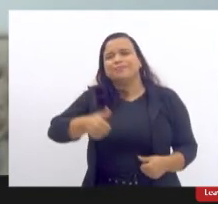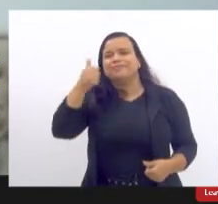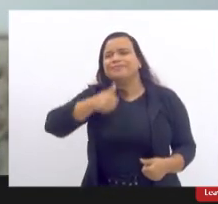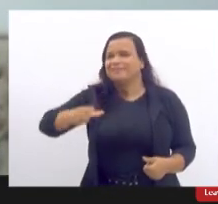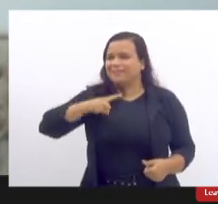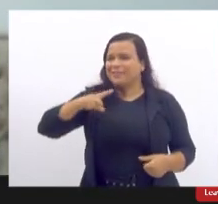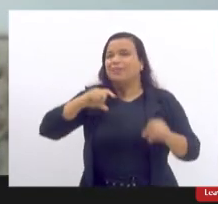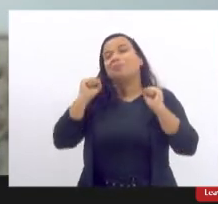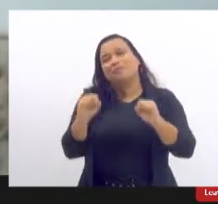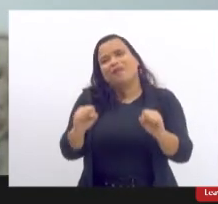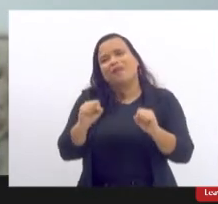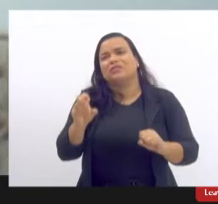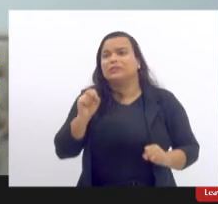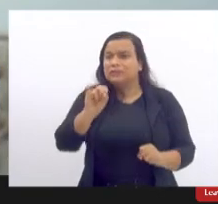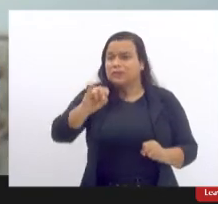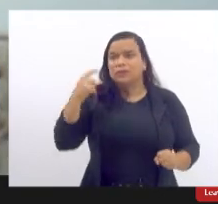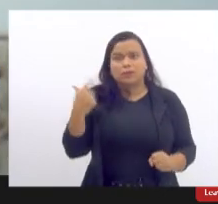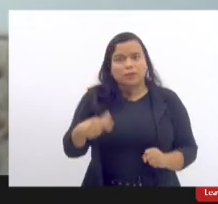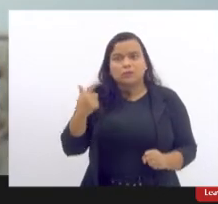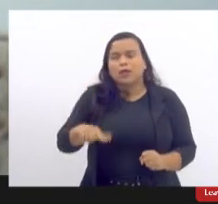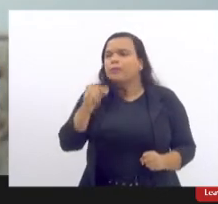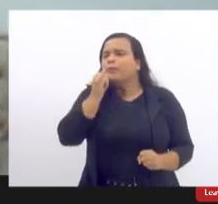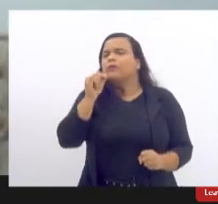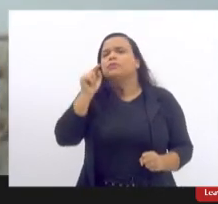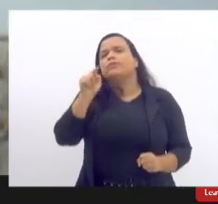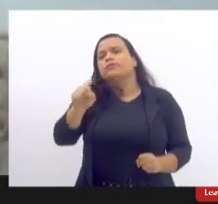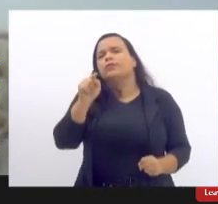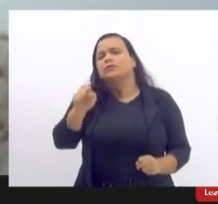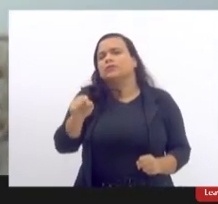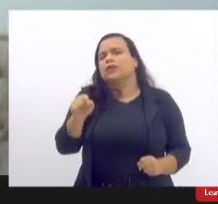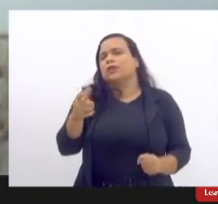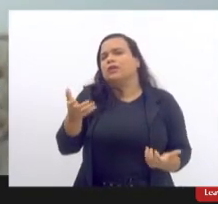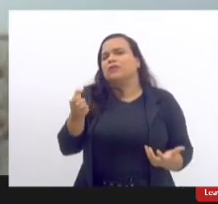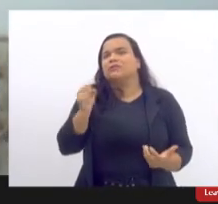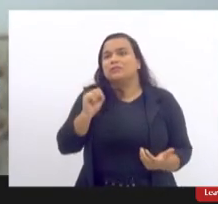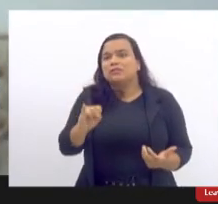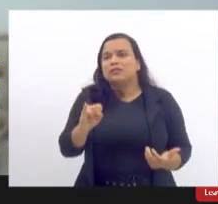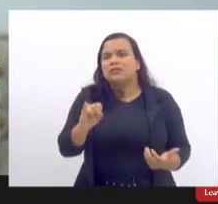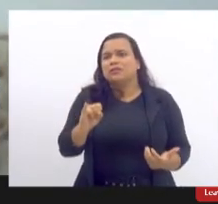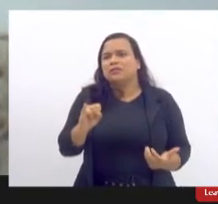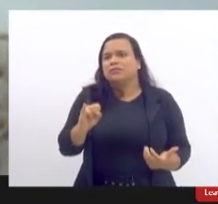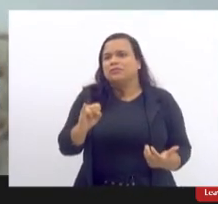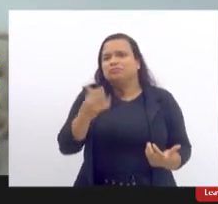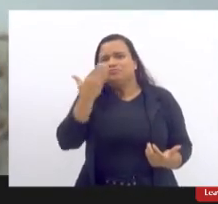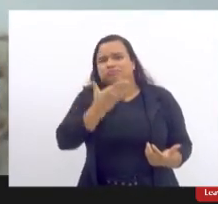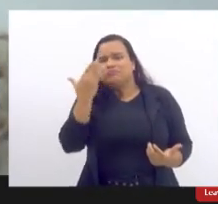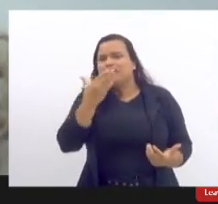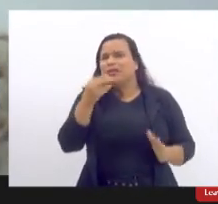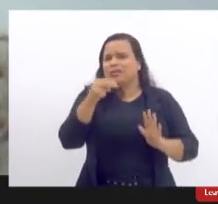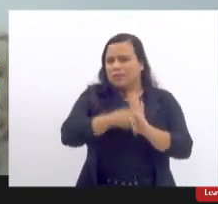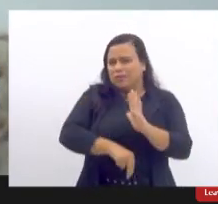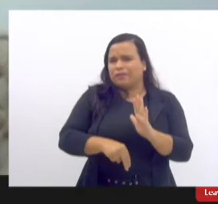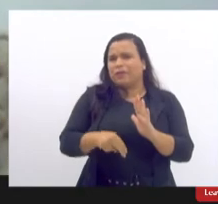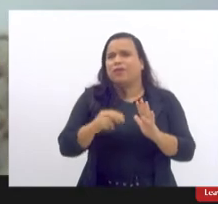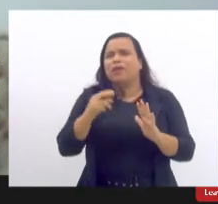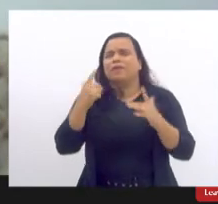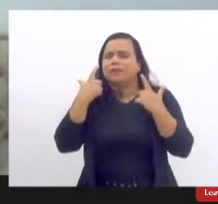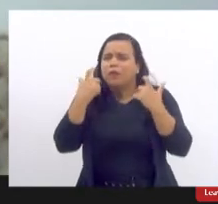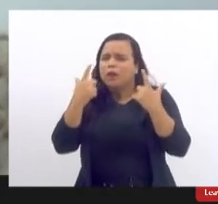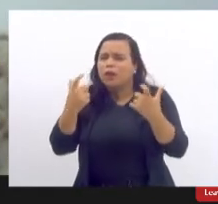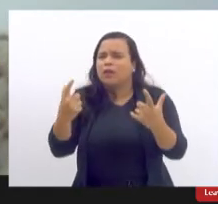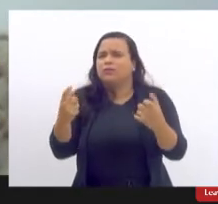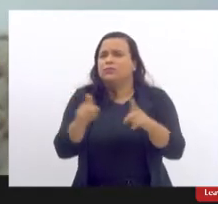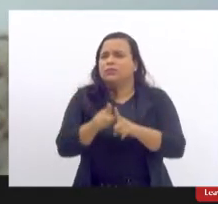se não tiver se você não considerar esse nível de violência e dominação não há